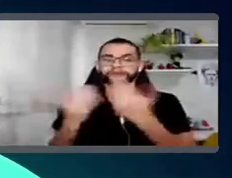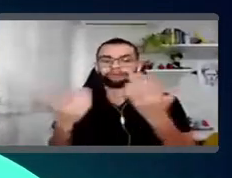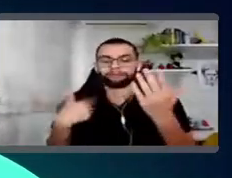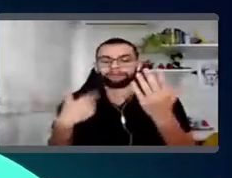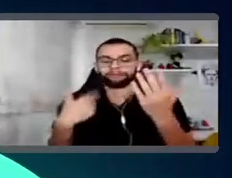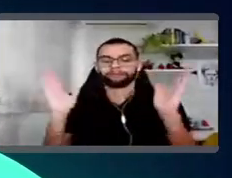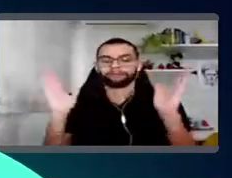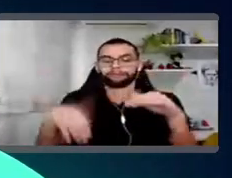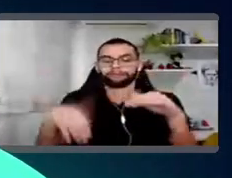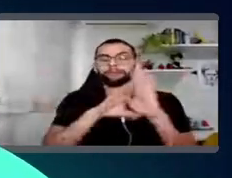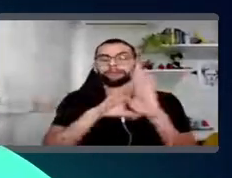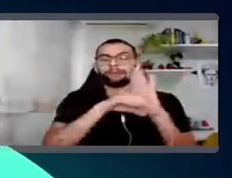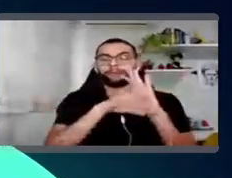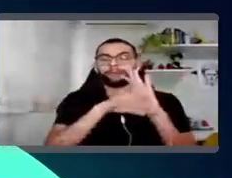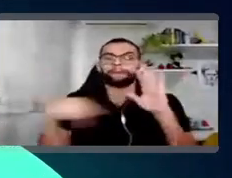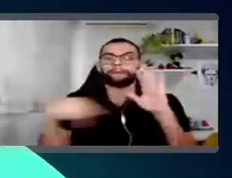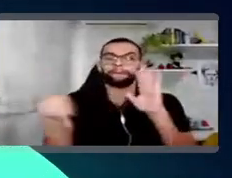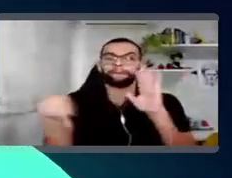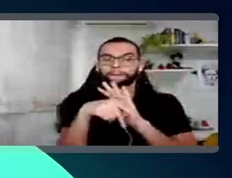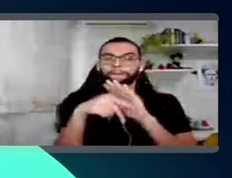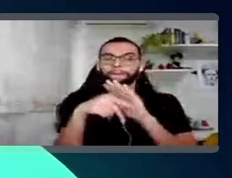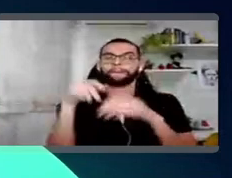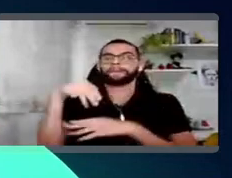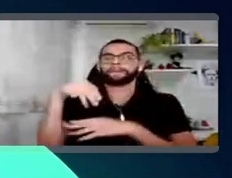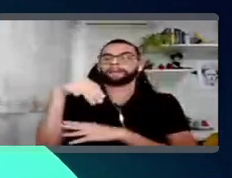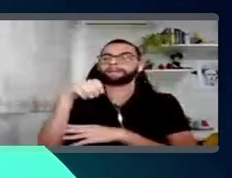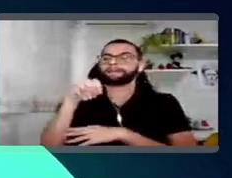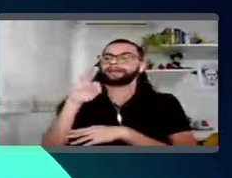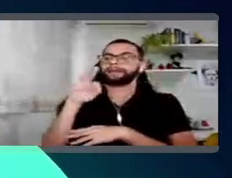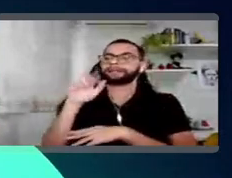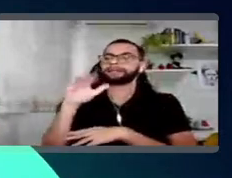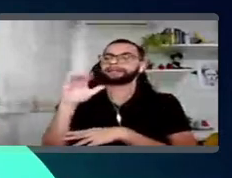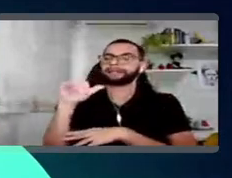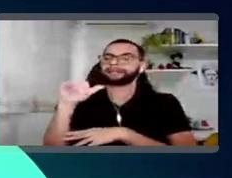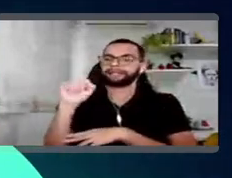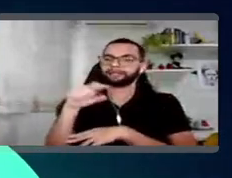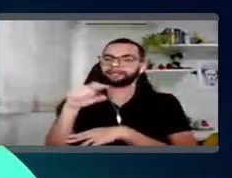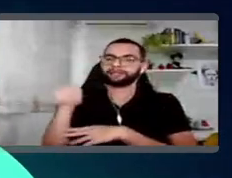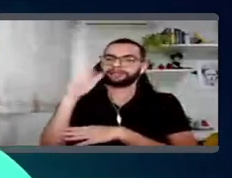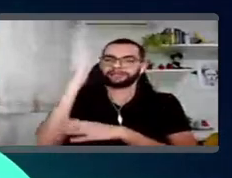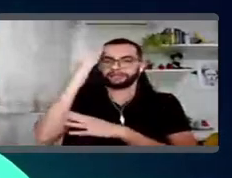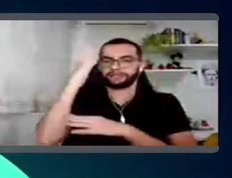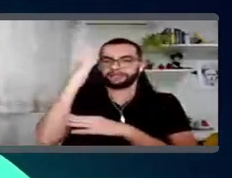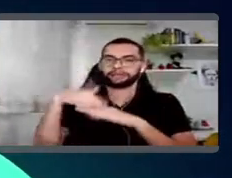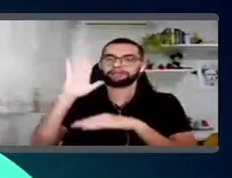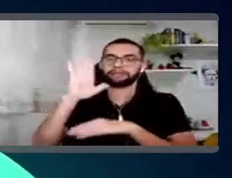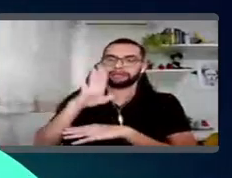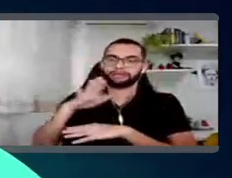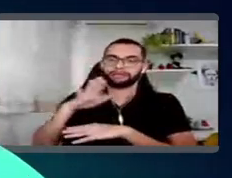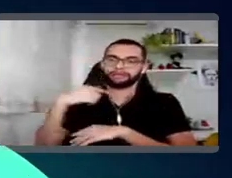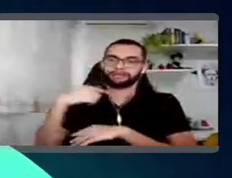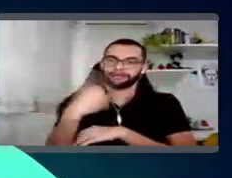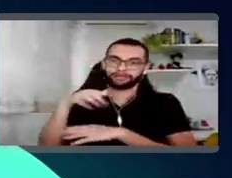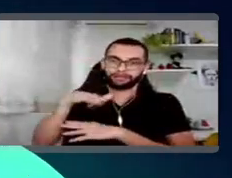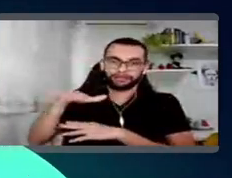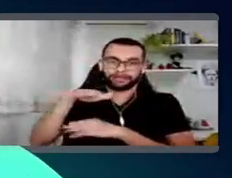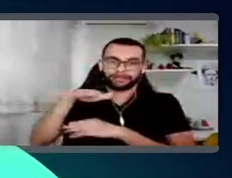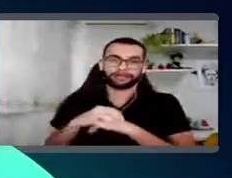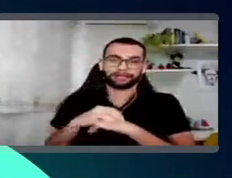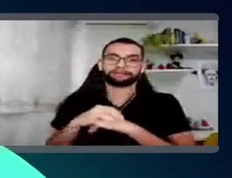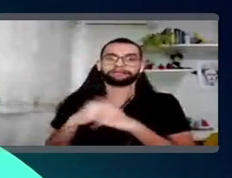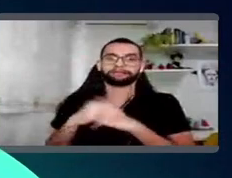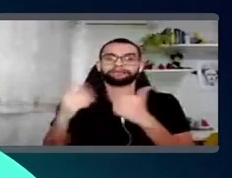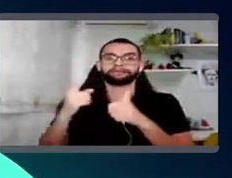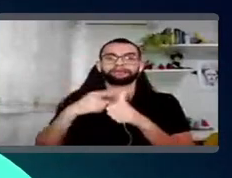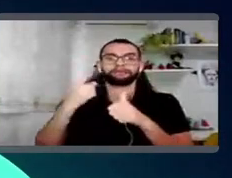conceitos, né? De métricas, para vocês entenderem um pouquinho do nosso universo. Eu acho que, primeiro,